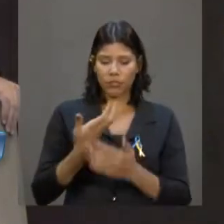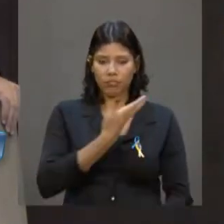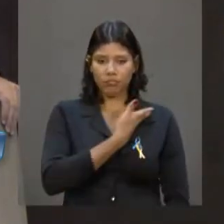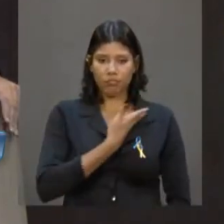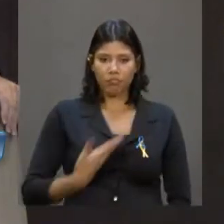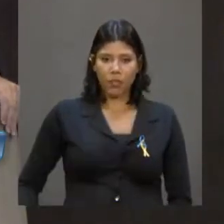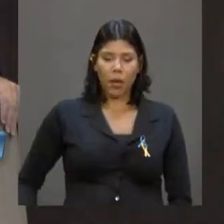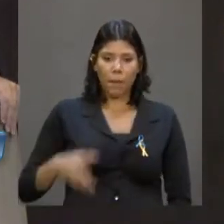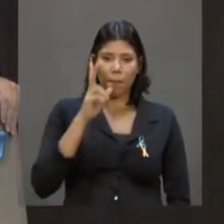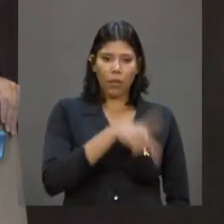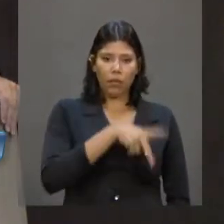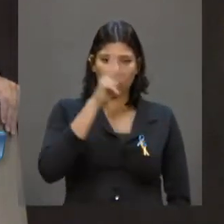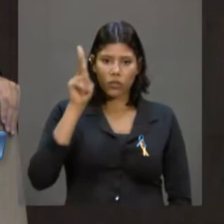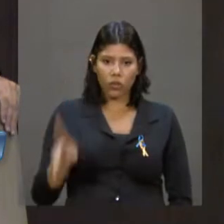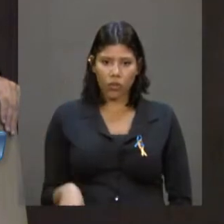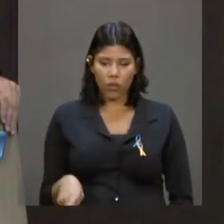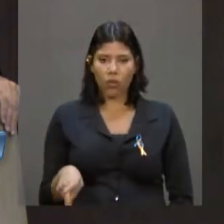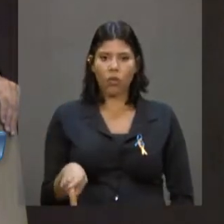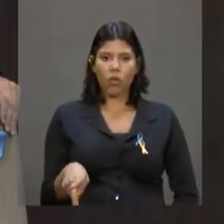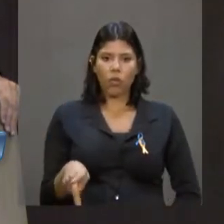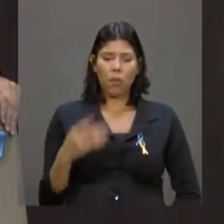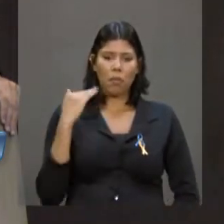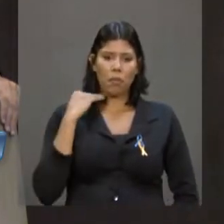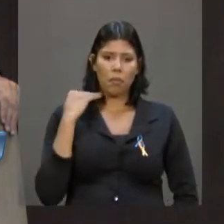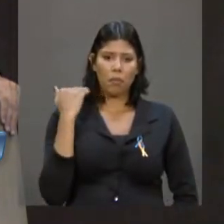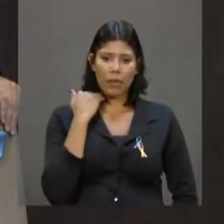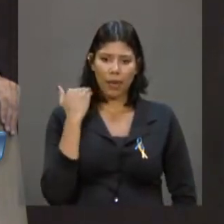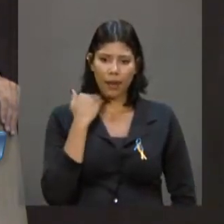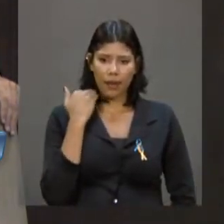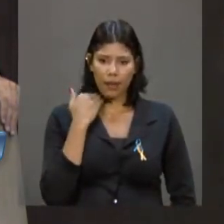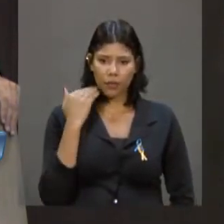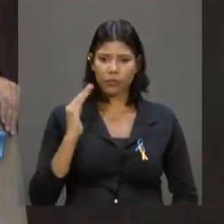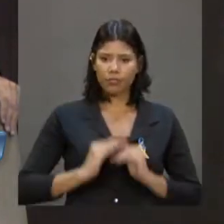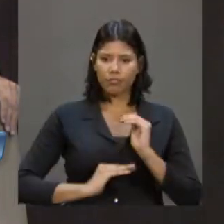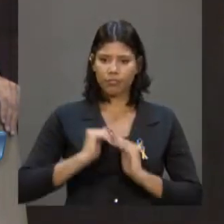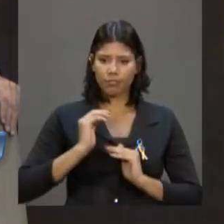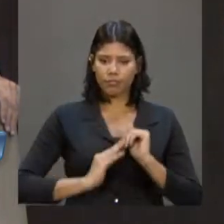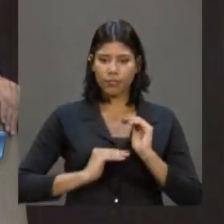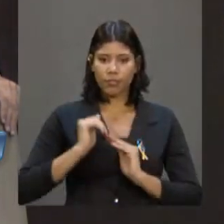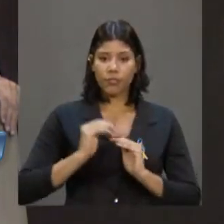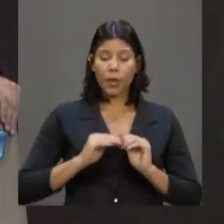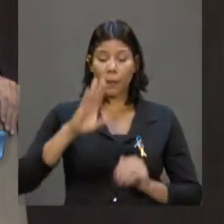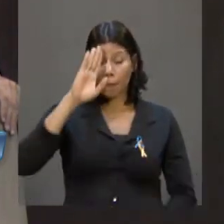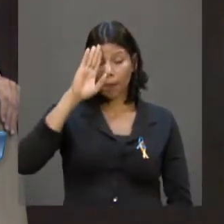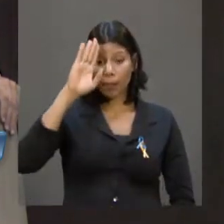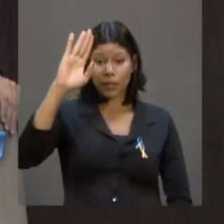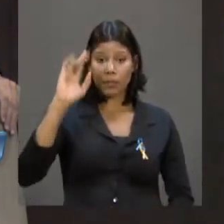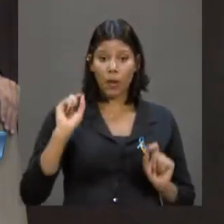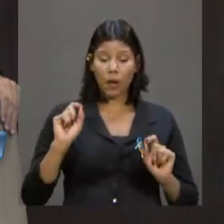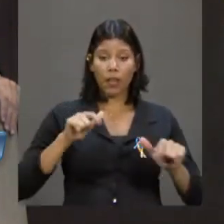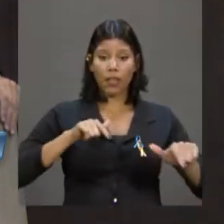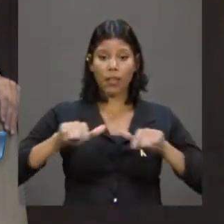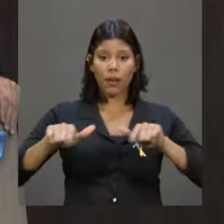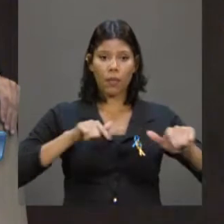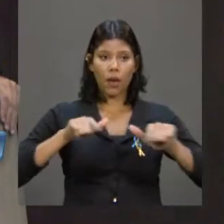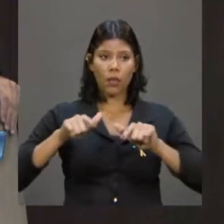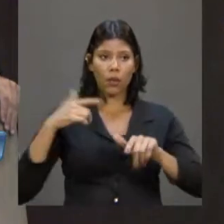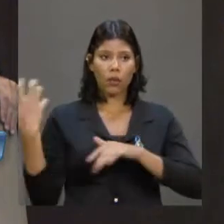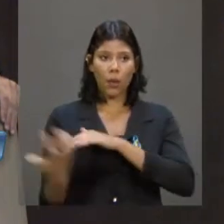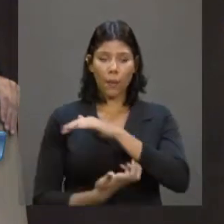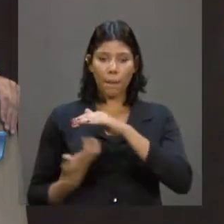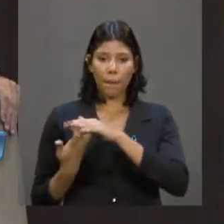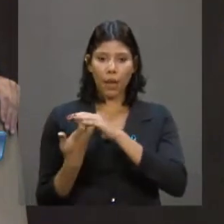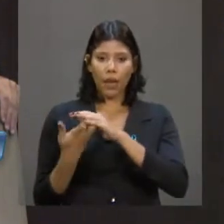professores e professoras, bancários, sobretudo trabalhadores de empresas